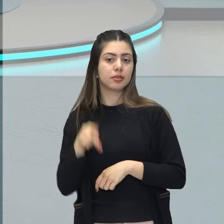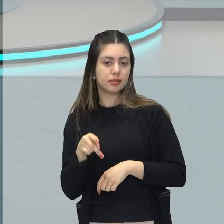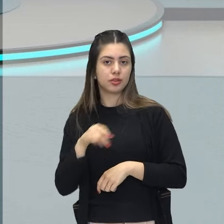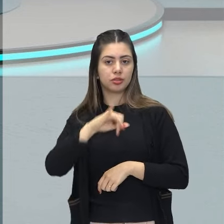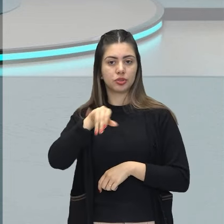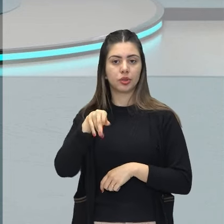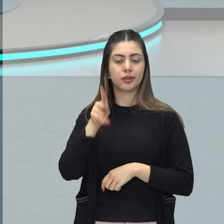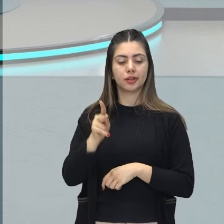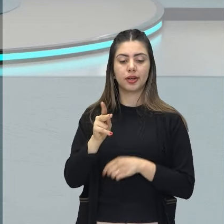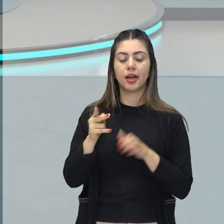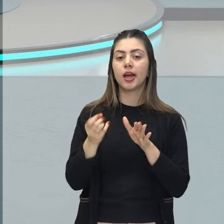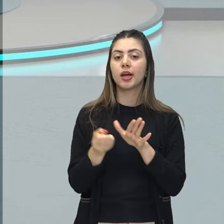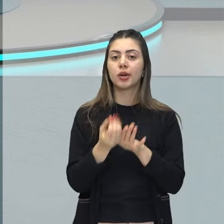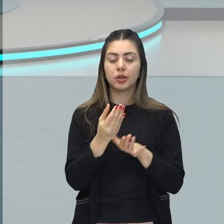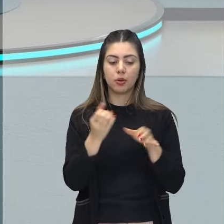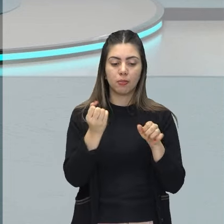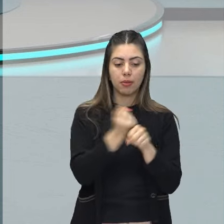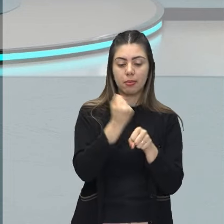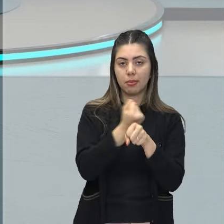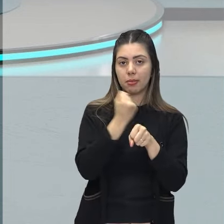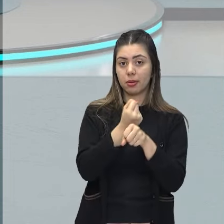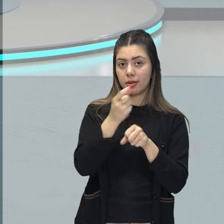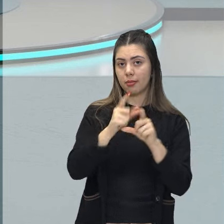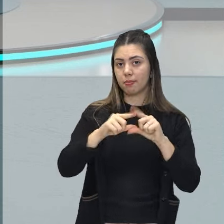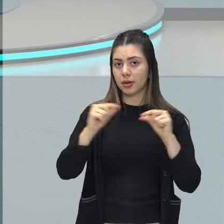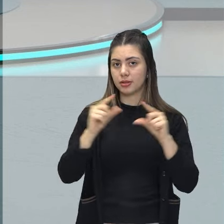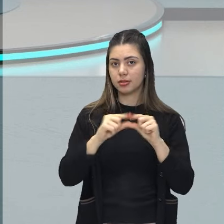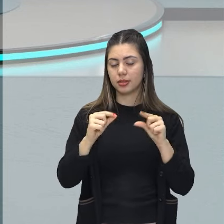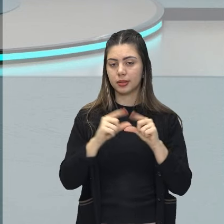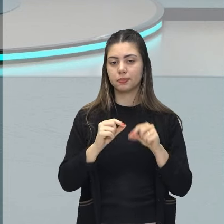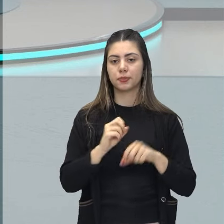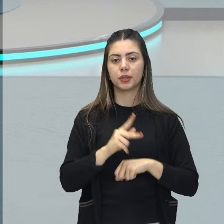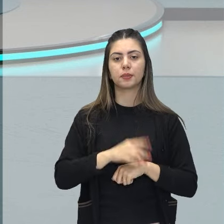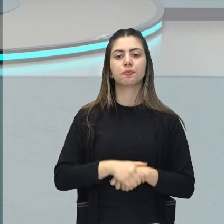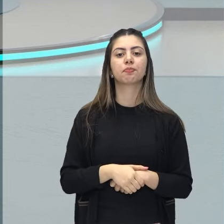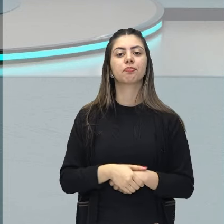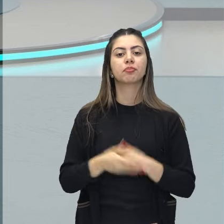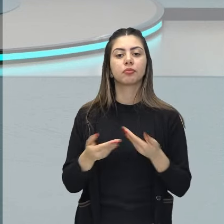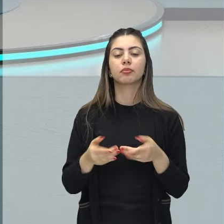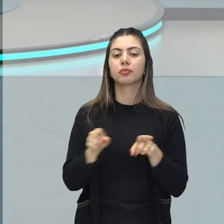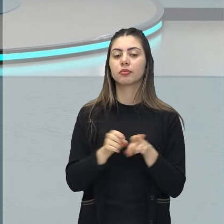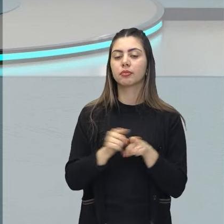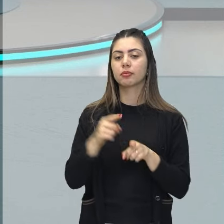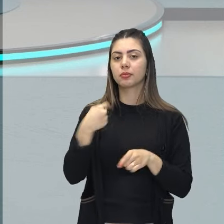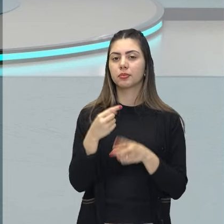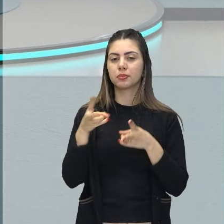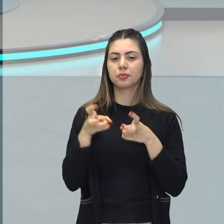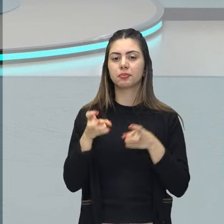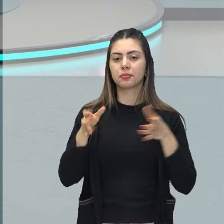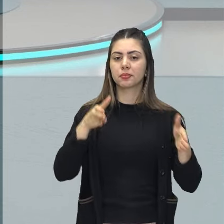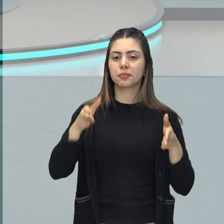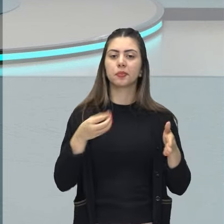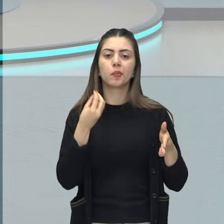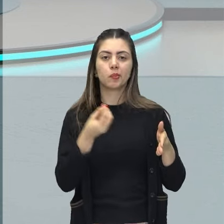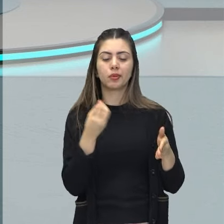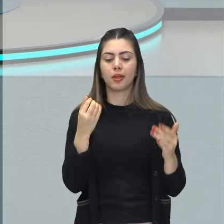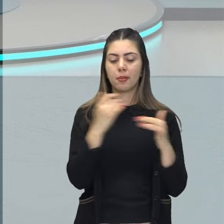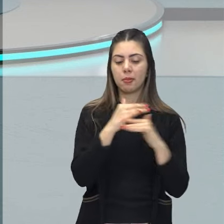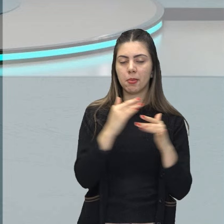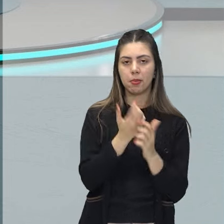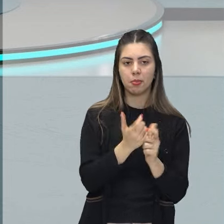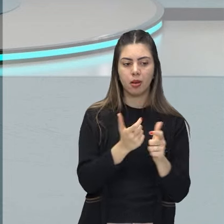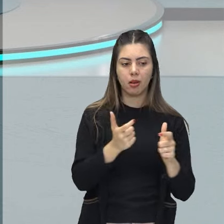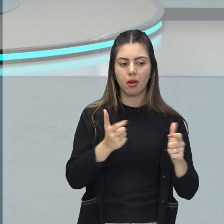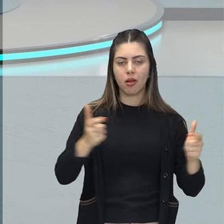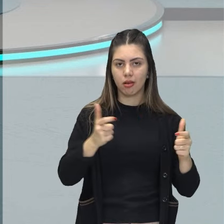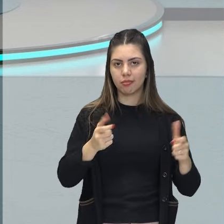capital foi construída, Brasília foi construída. Também vamos perceber nesse período o crescimento urbano, as